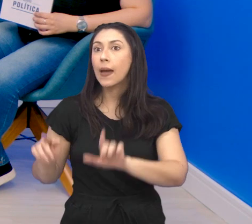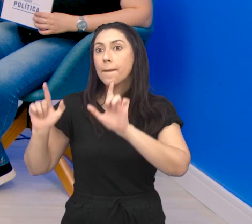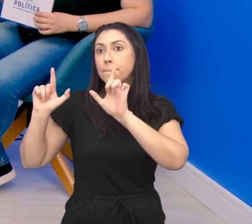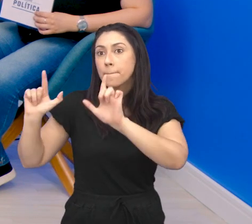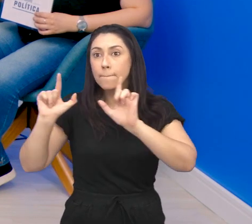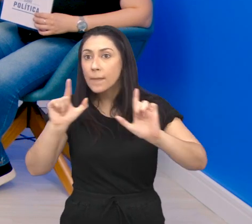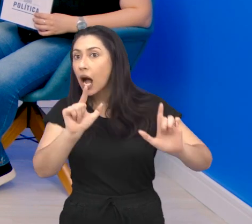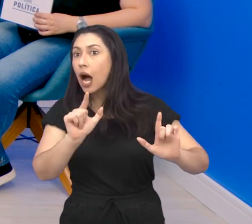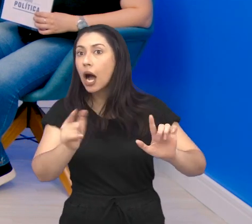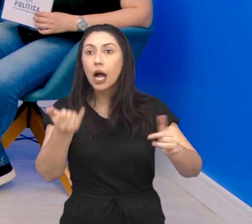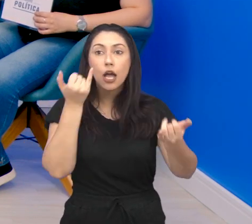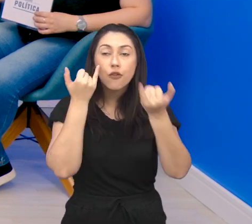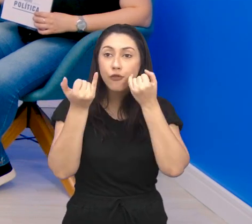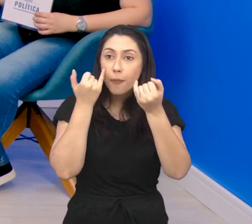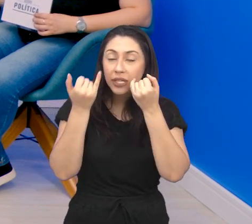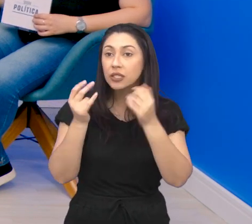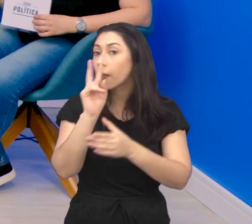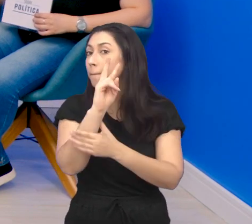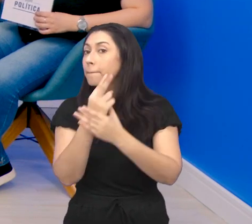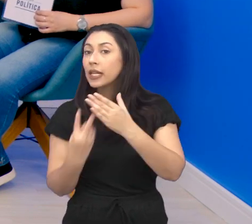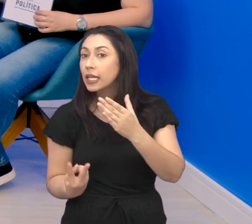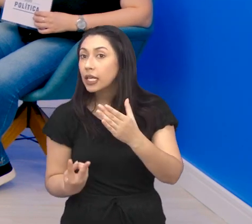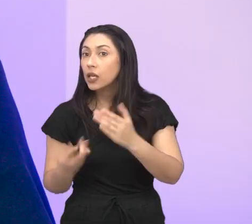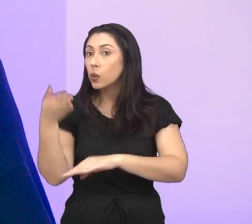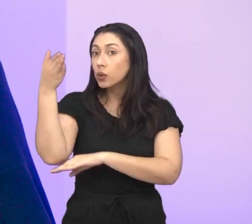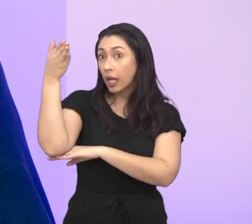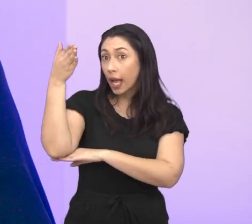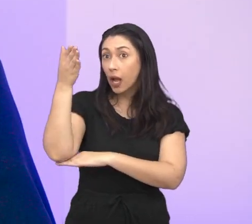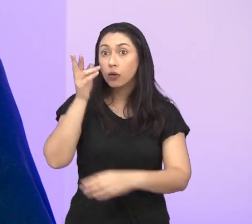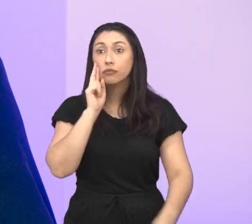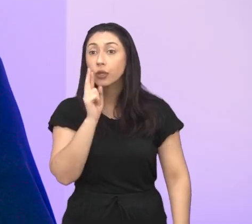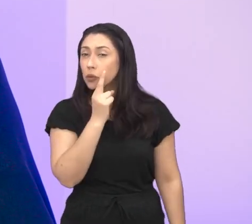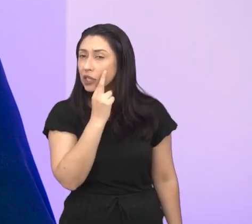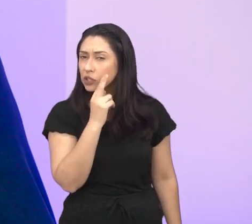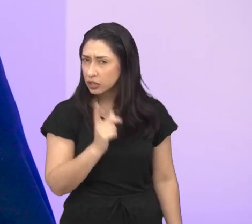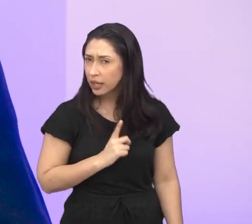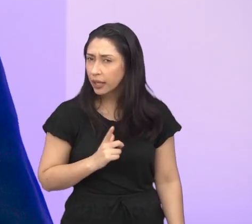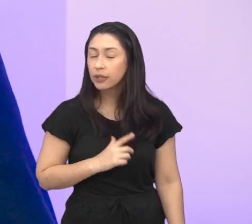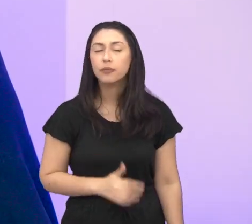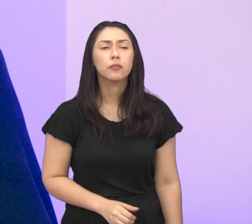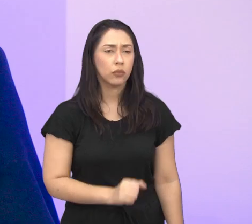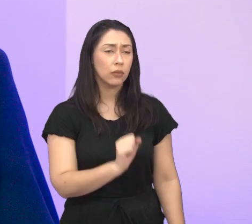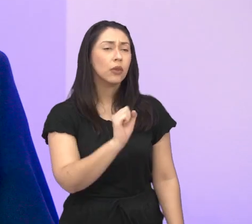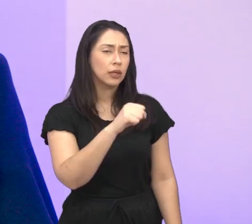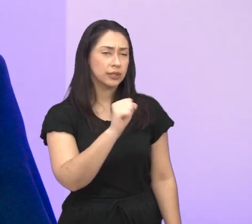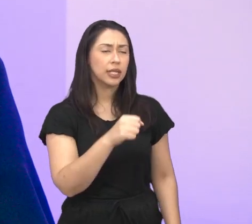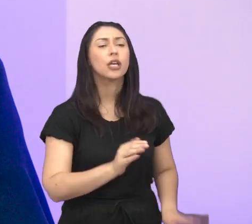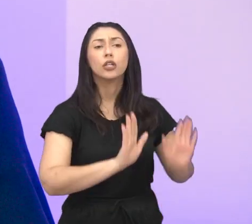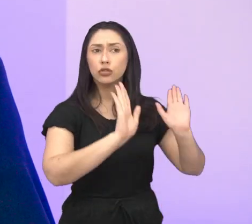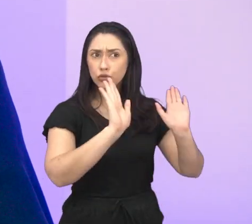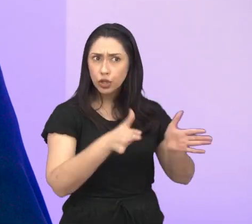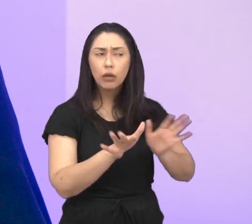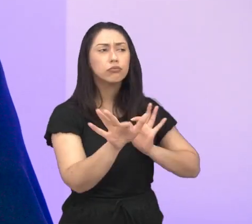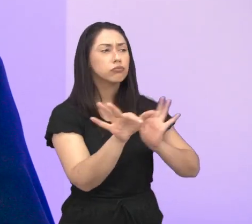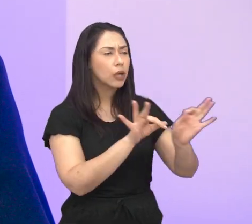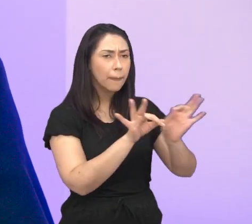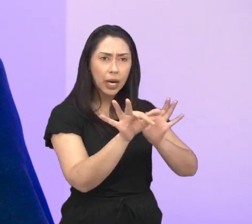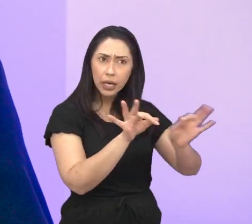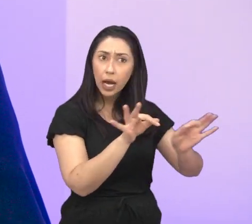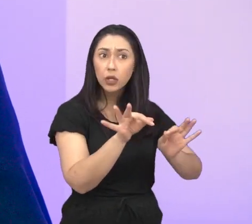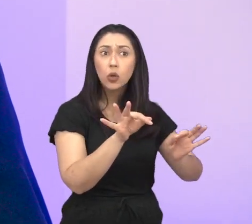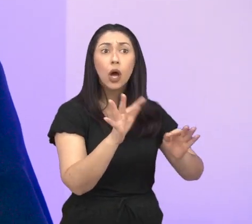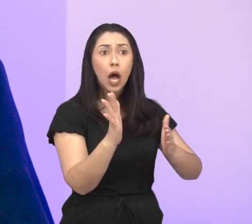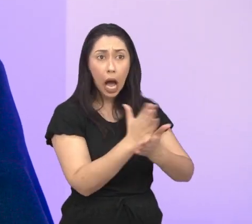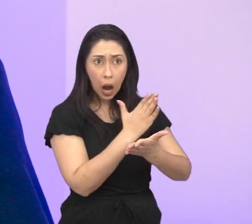informações bilingües numa recepção de um hotel, num restaurante? Sim, isso tem sido trabalhado já, né? Na